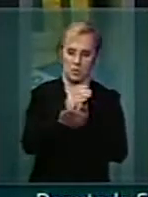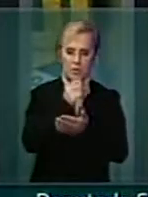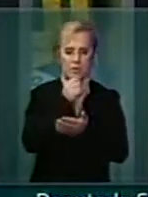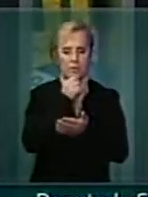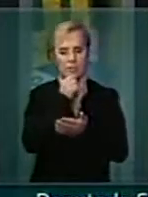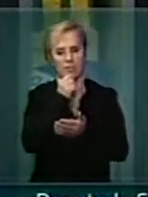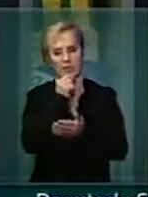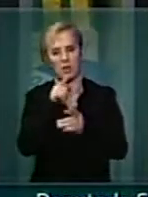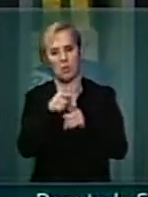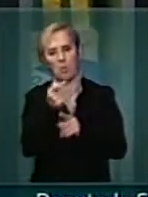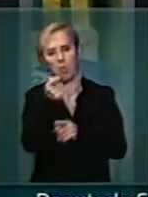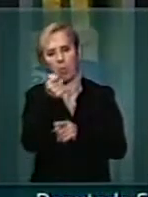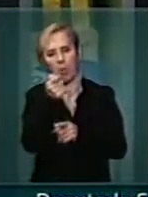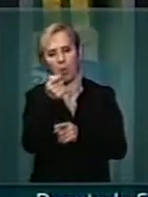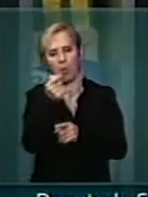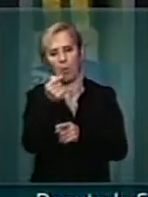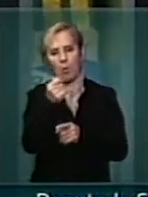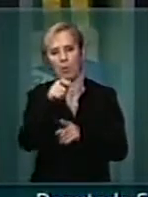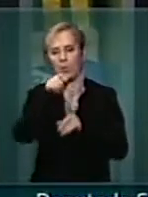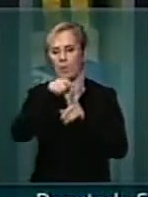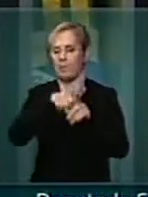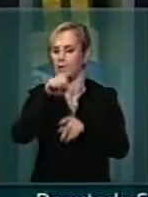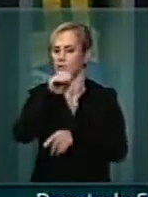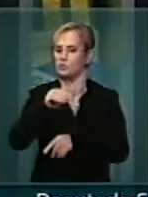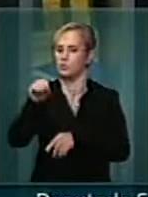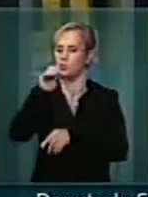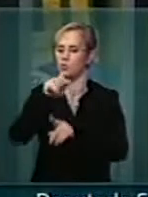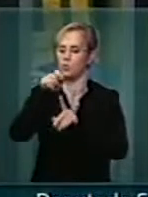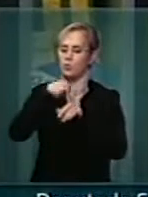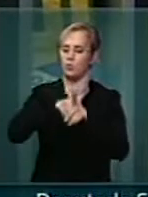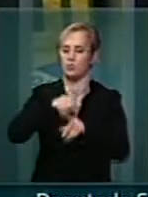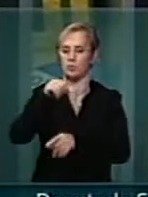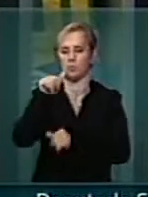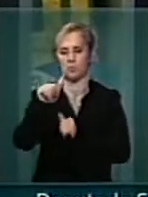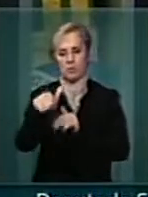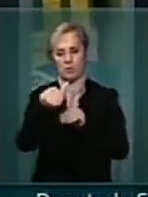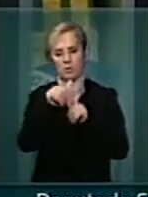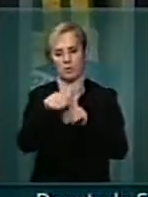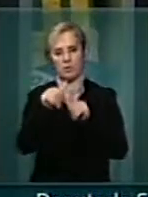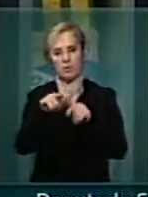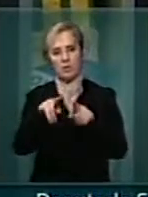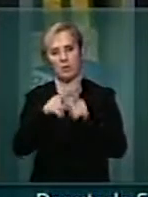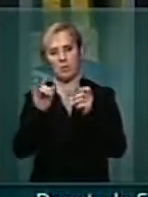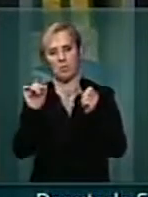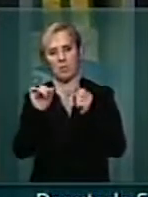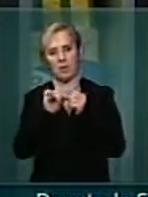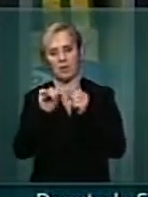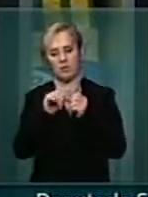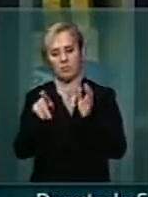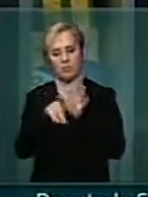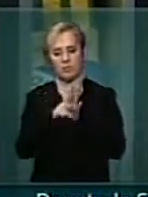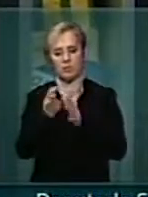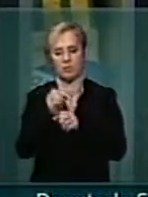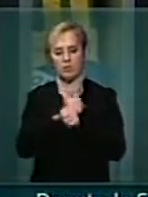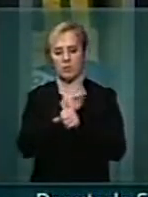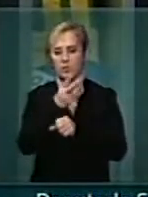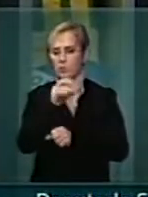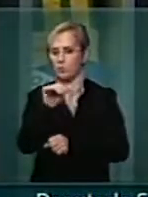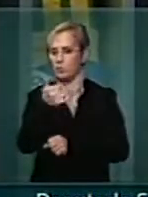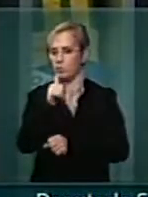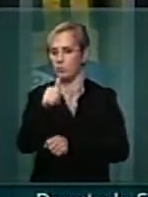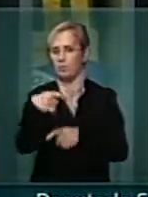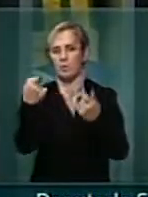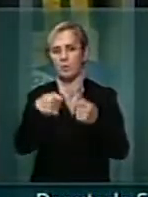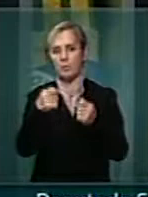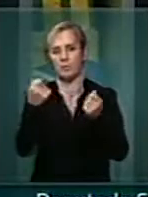pequena no mês de outubro, no mês de setembro, mas a execução de 2011 teria que acontecer,